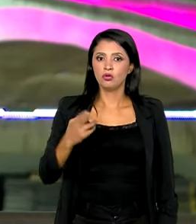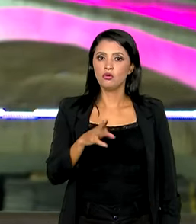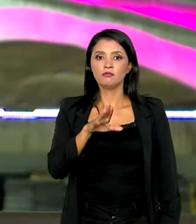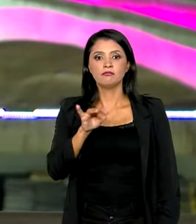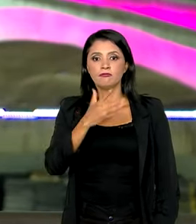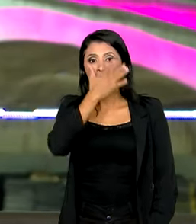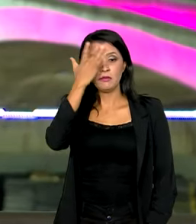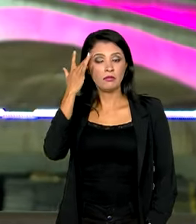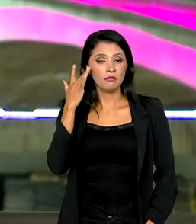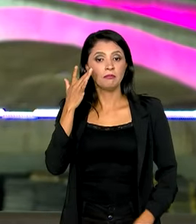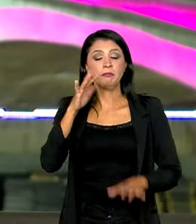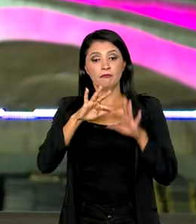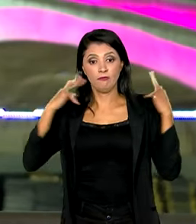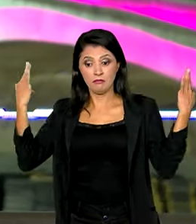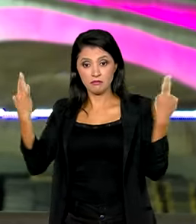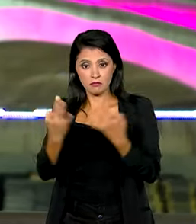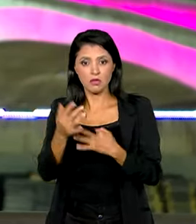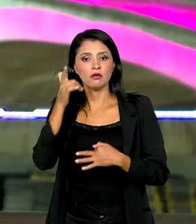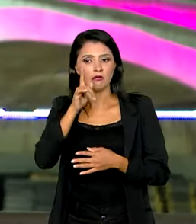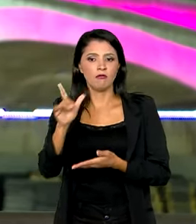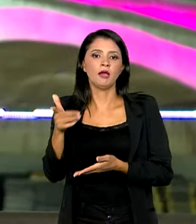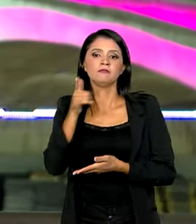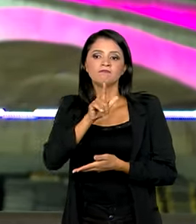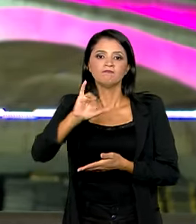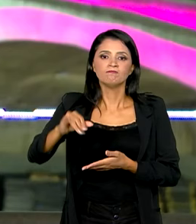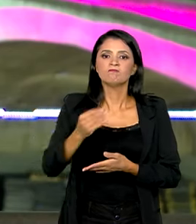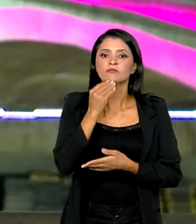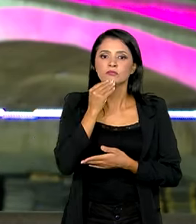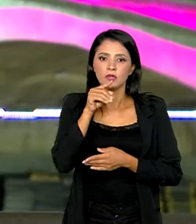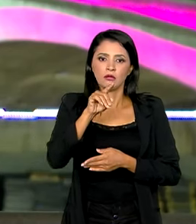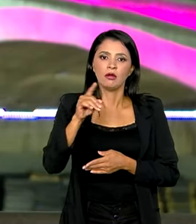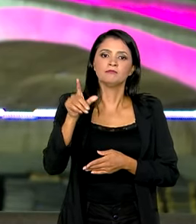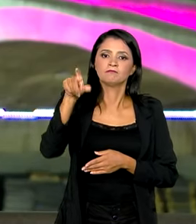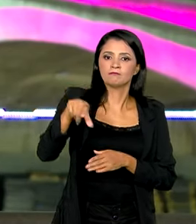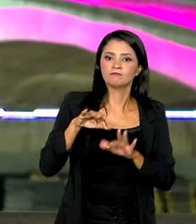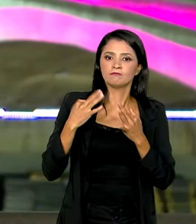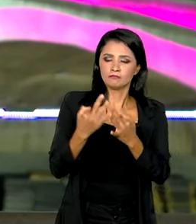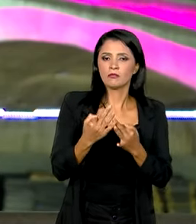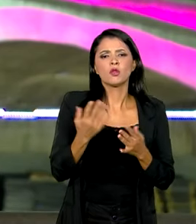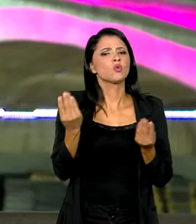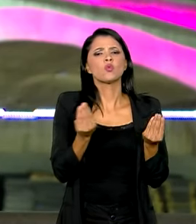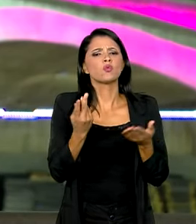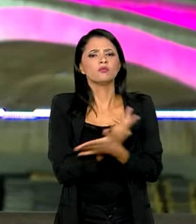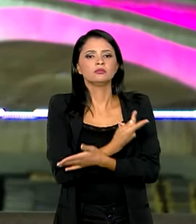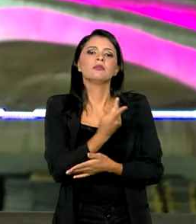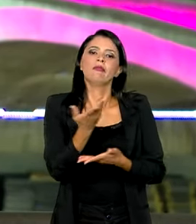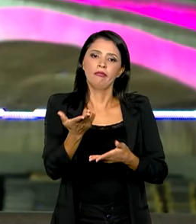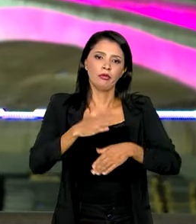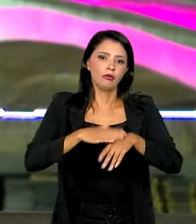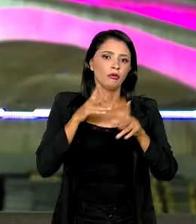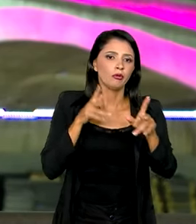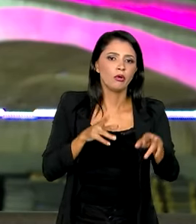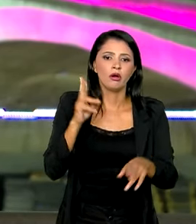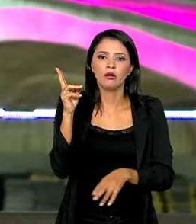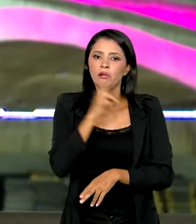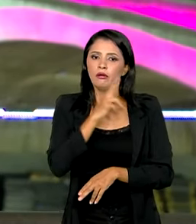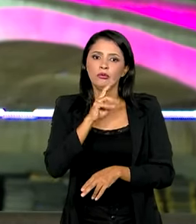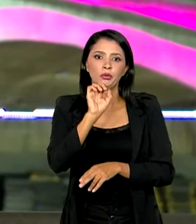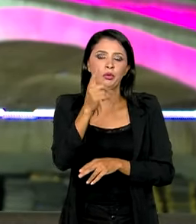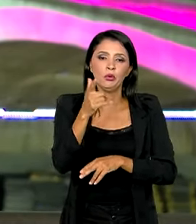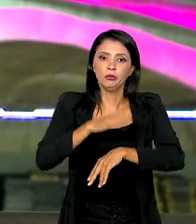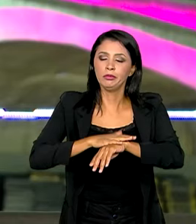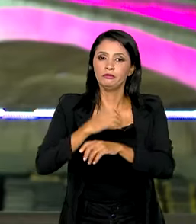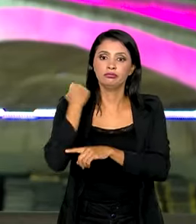beneficiadas com essa antecipação. E quando é que ela pode ser feita? Justamente em situações como essa, de emergência ou então estado de calamidade